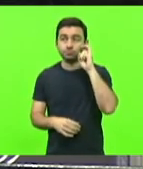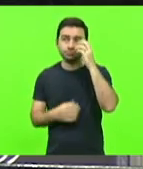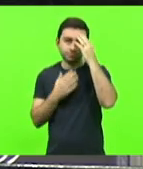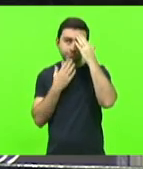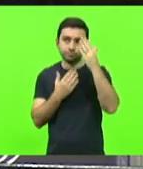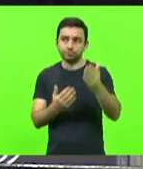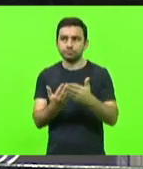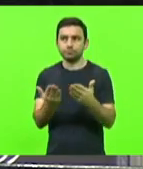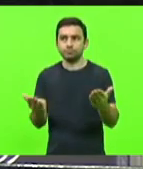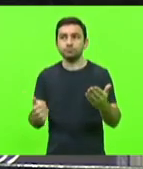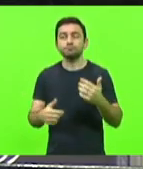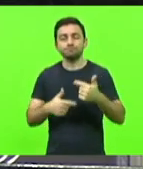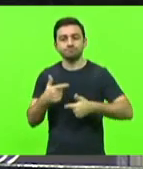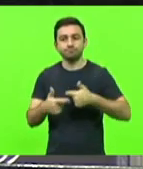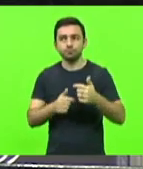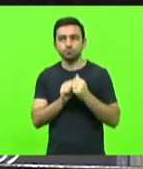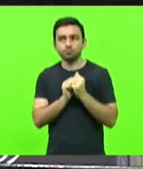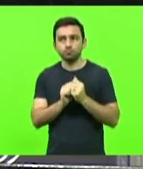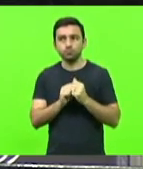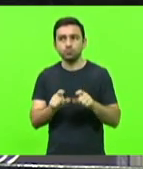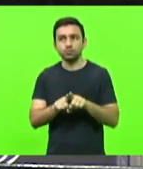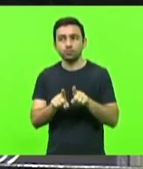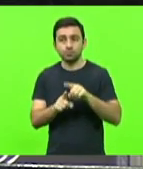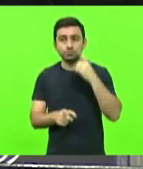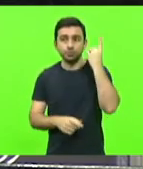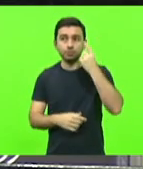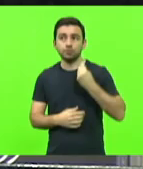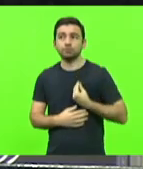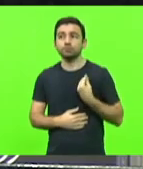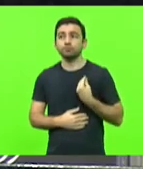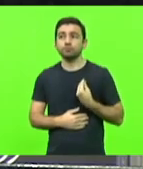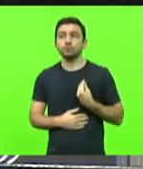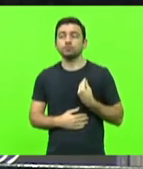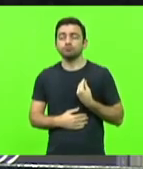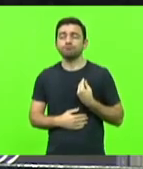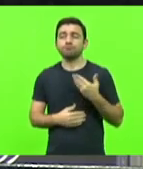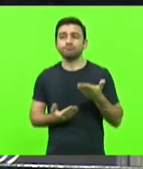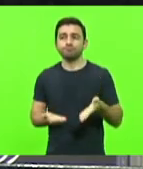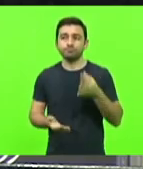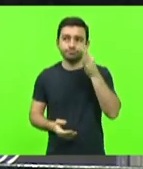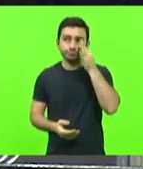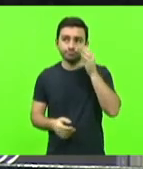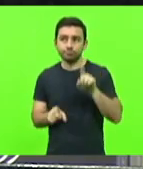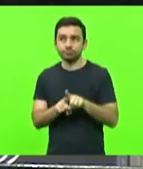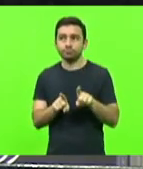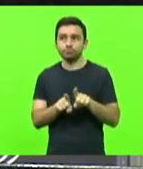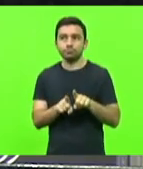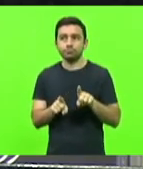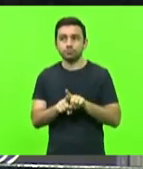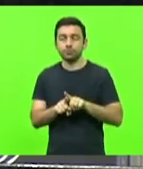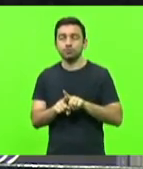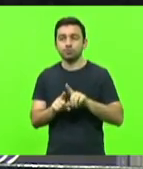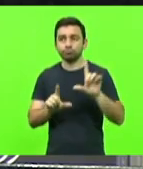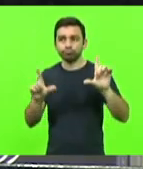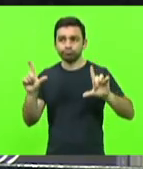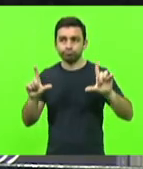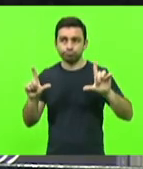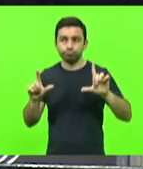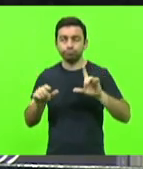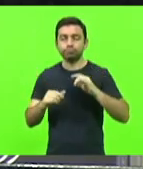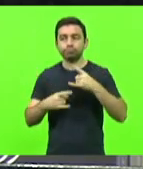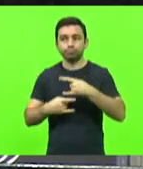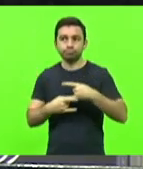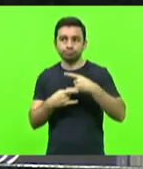que vão nos ajudar a fazer e aos deputados que já estão presentes, tanto presencialmente como também por vídeo. Quero